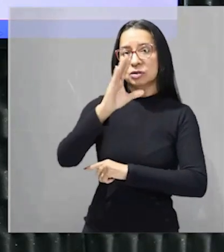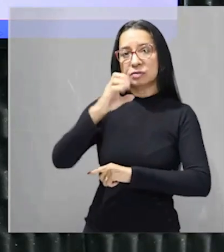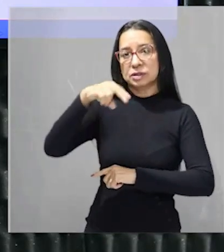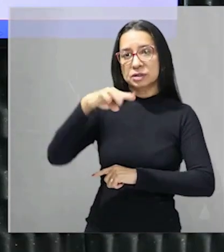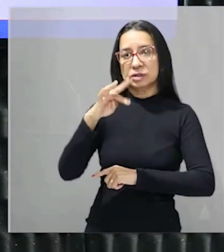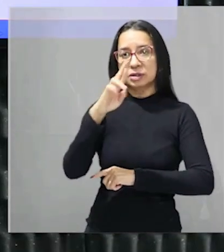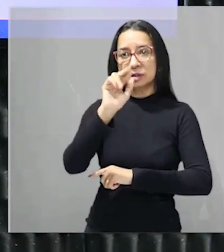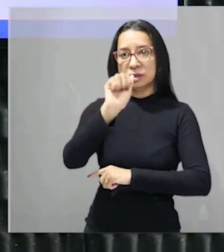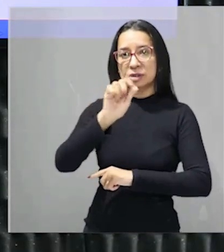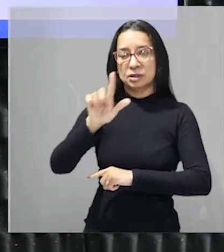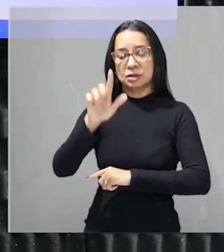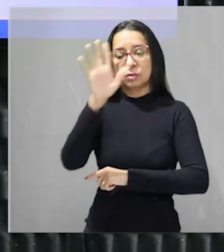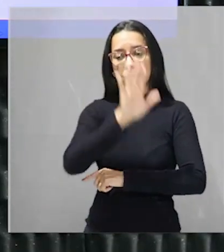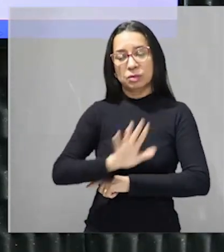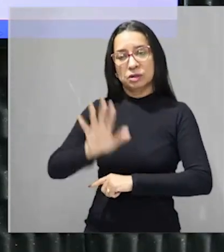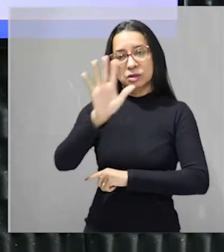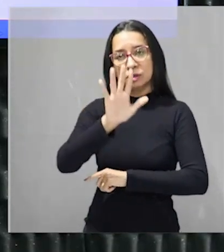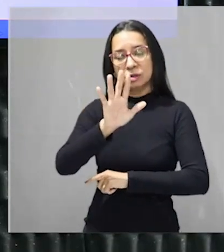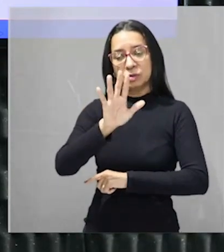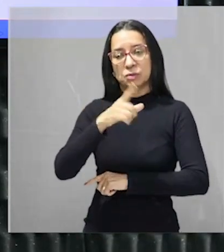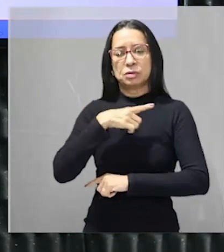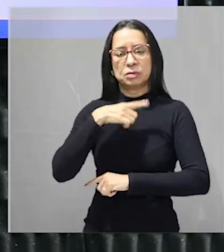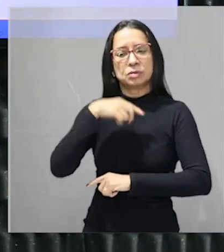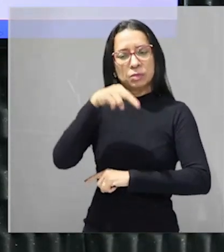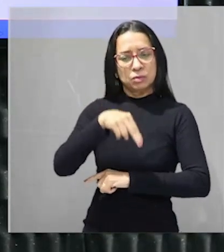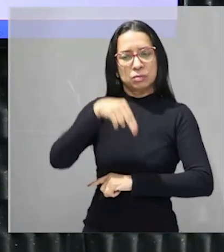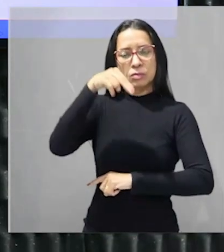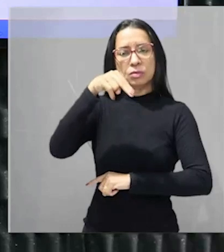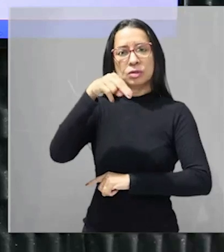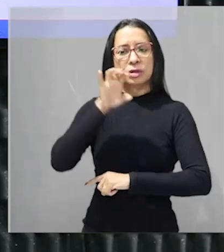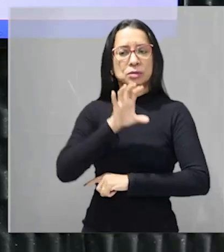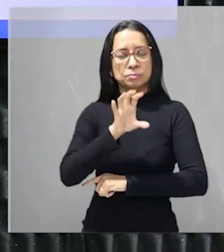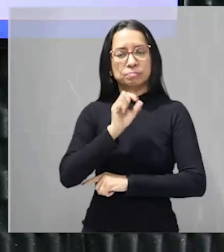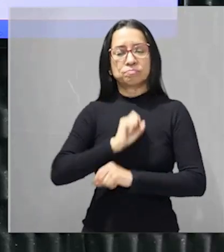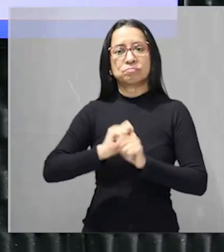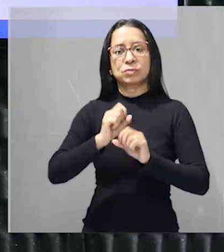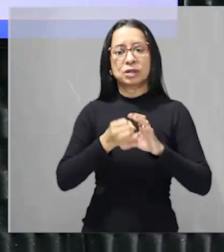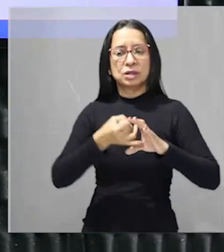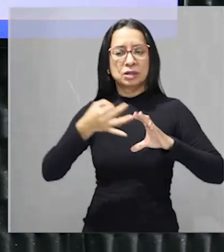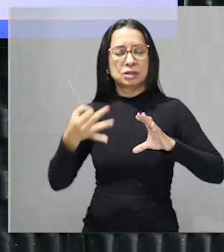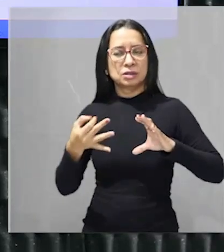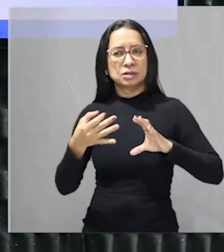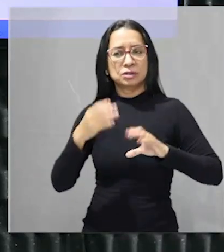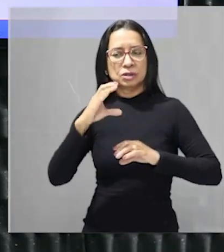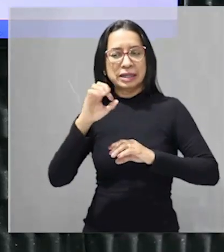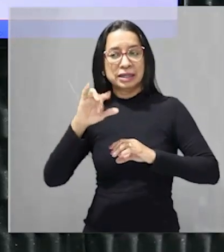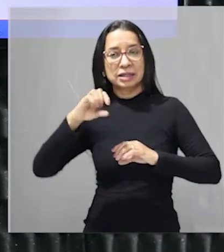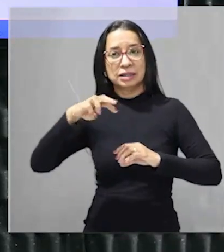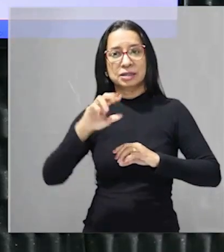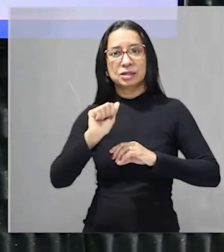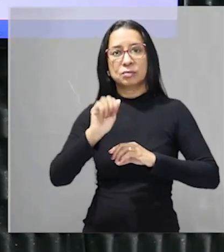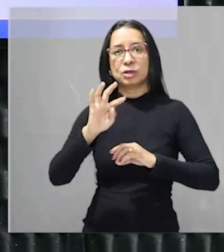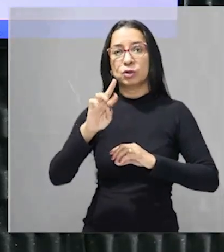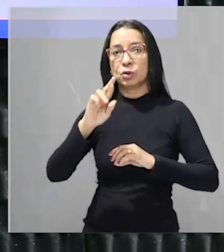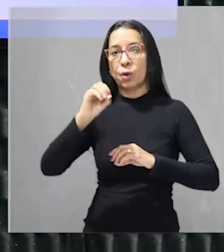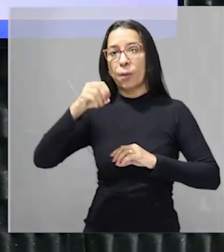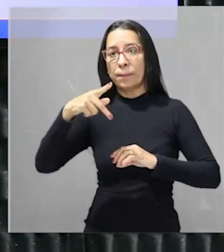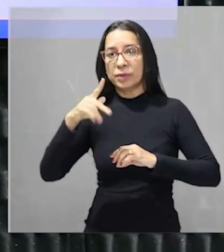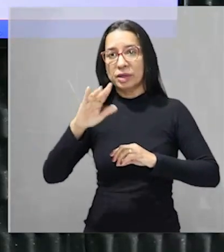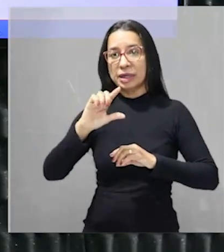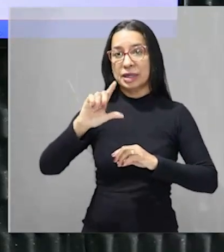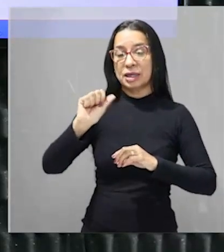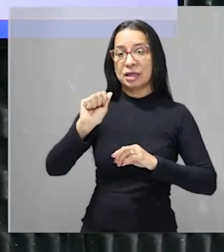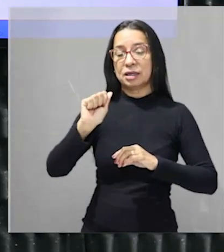certo? pegando também partes do nosso nordeste uma característica rápida do cerrado clima ali tropical tá certo? ou seja período